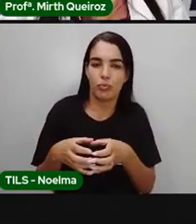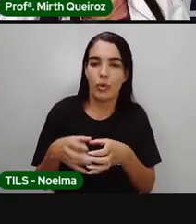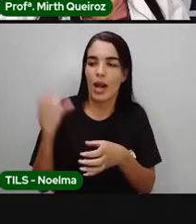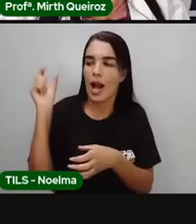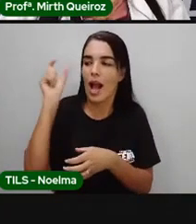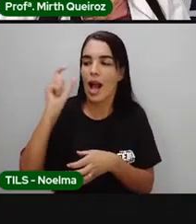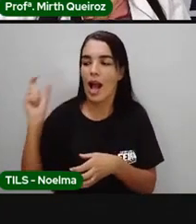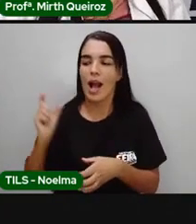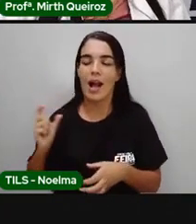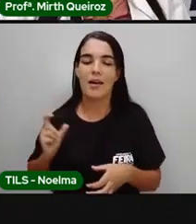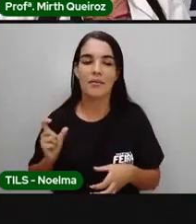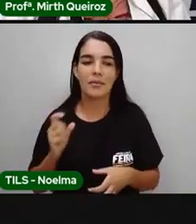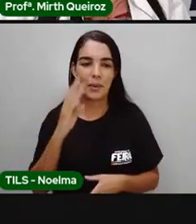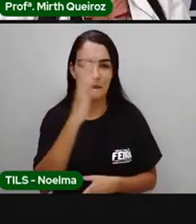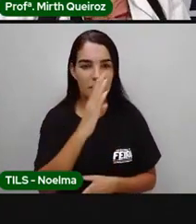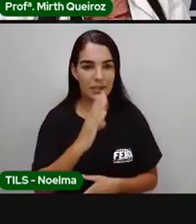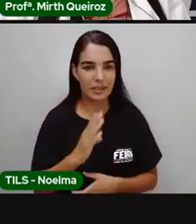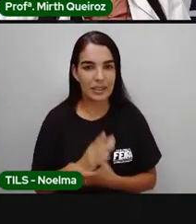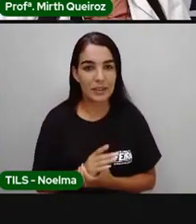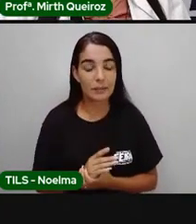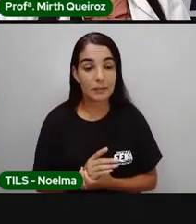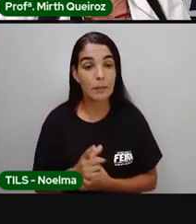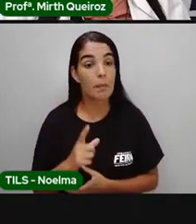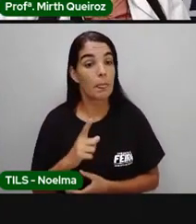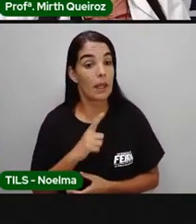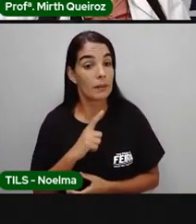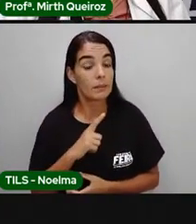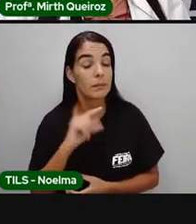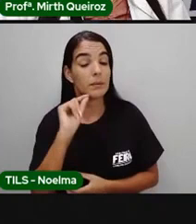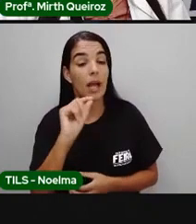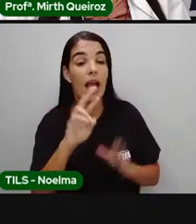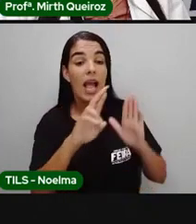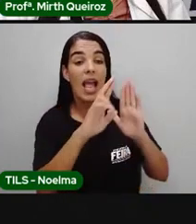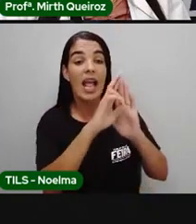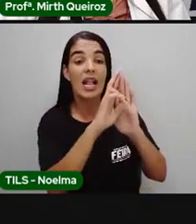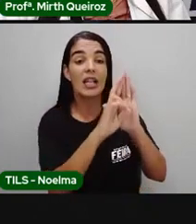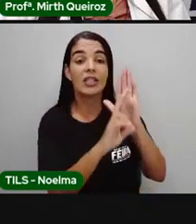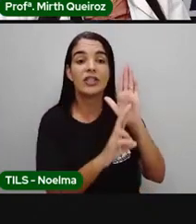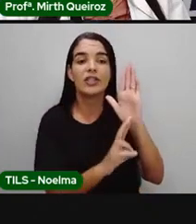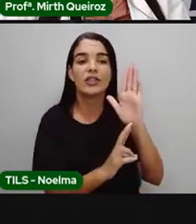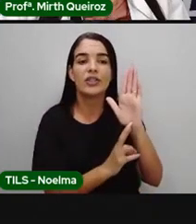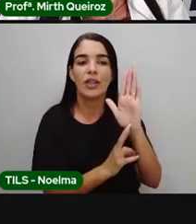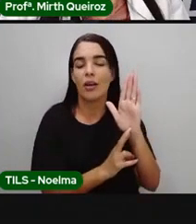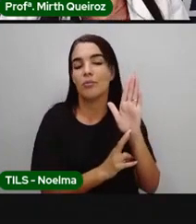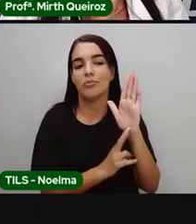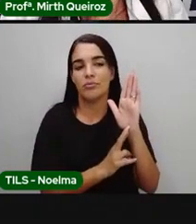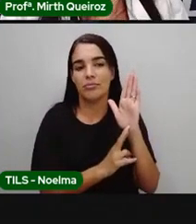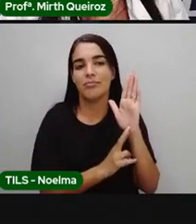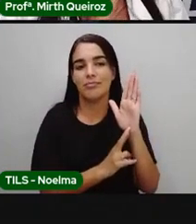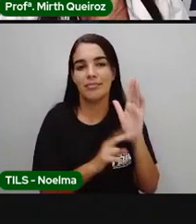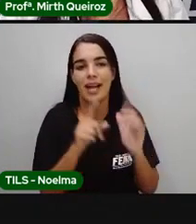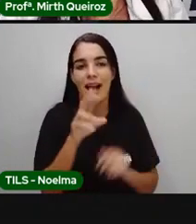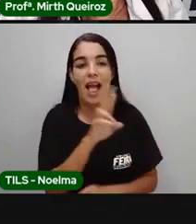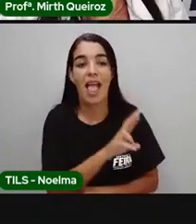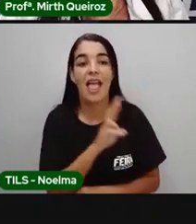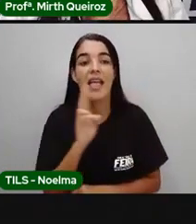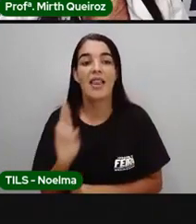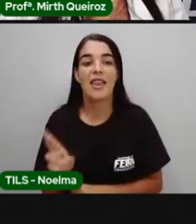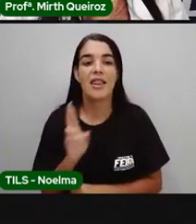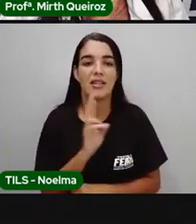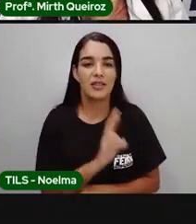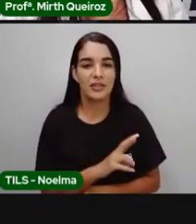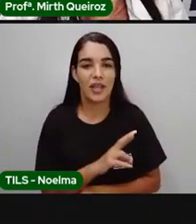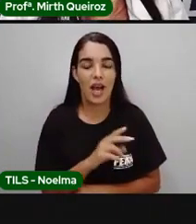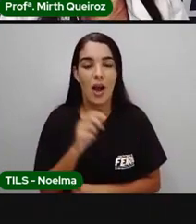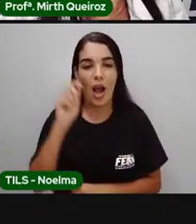-brasileira. E uma das coisas que a gente vai destacar é sobre a religiosidade africana, né? A prática das